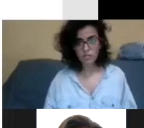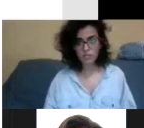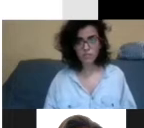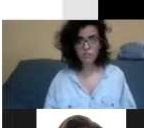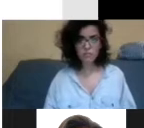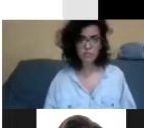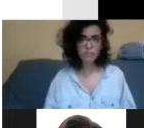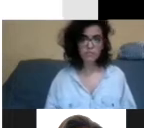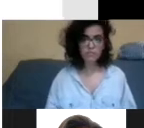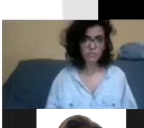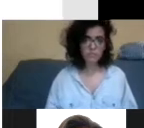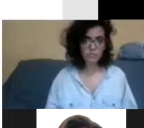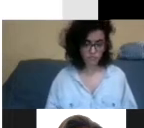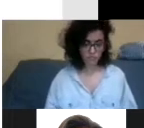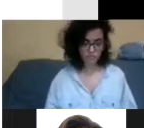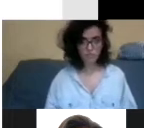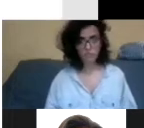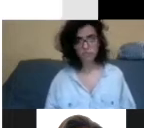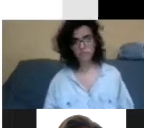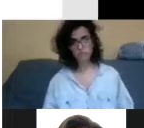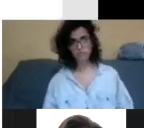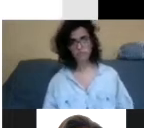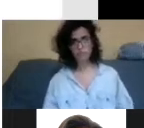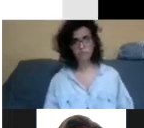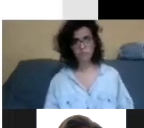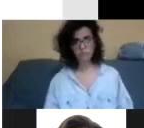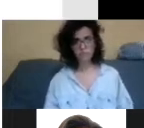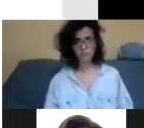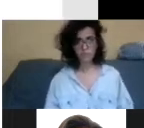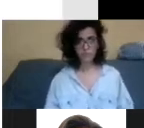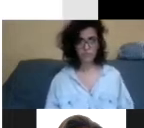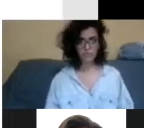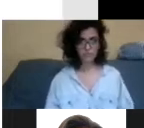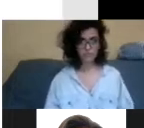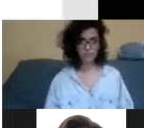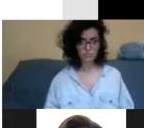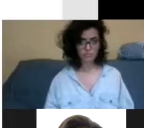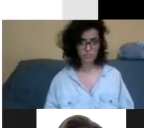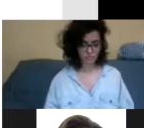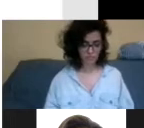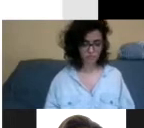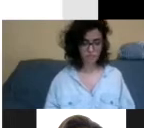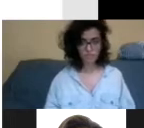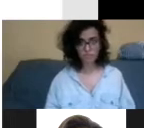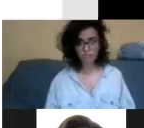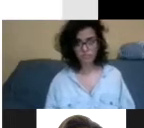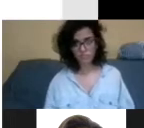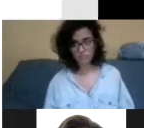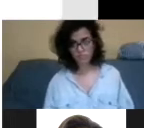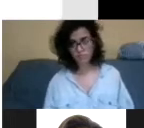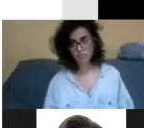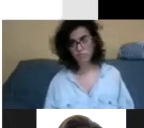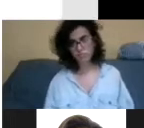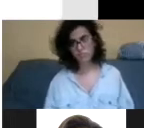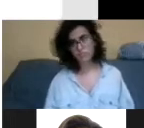seu público, o seu alvo são pessoas de baixo letramento, são pessoas que não têm tempo, né? Então, você tem que